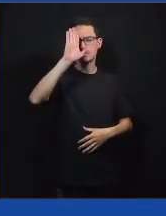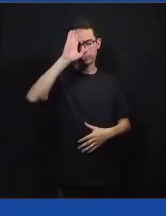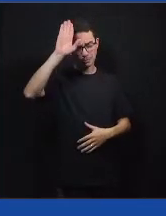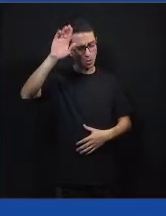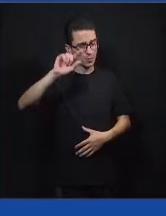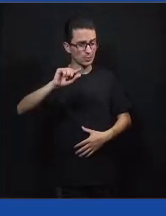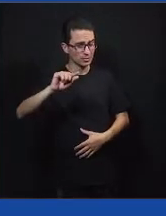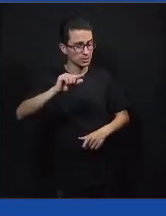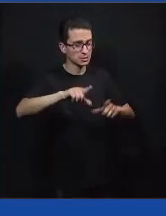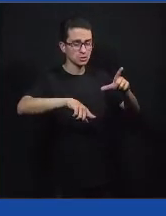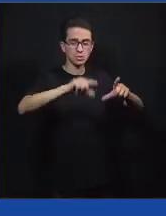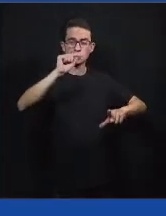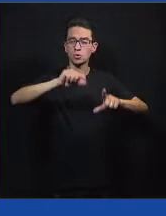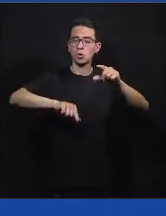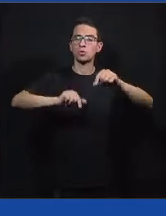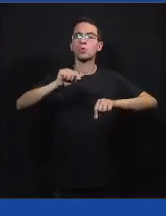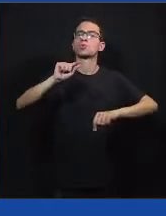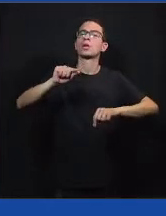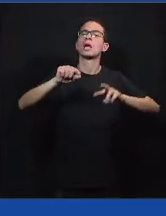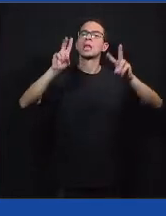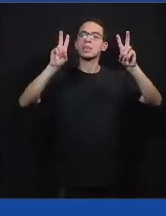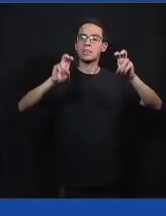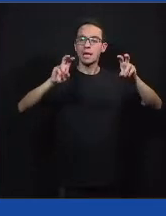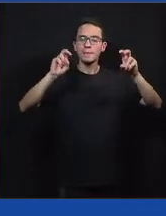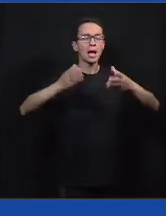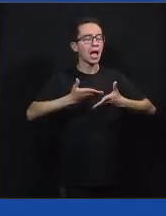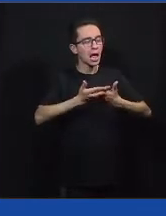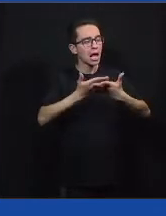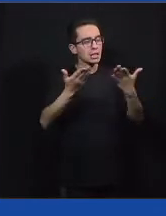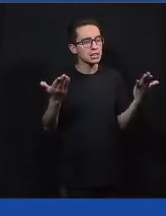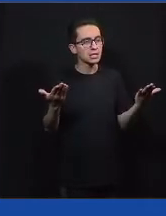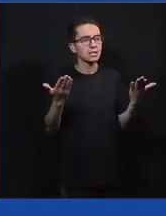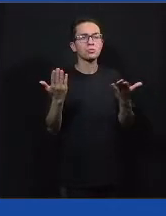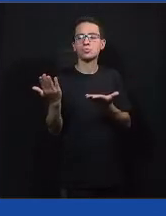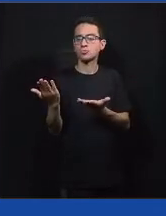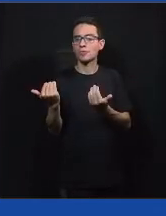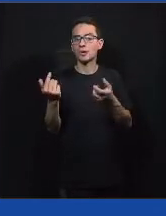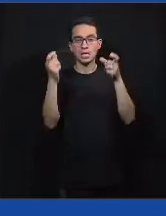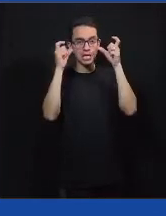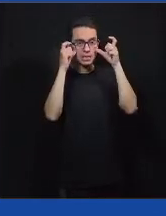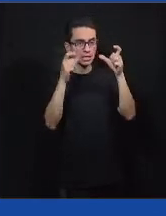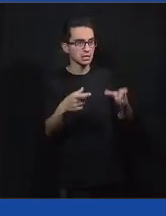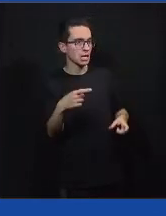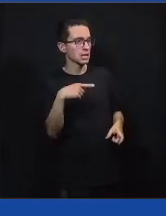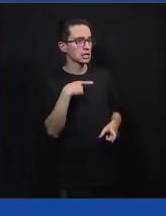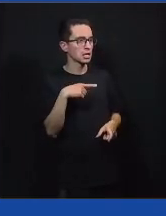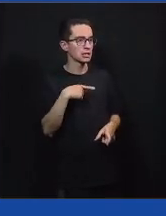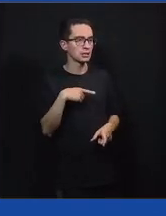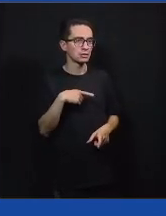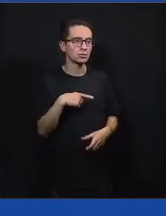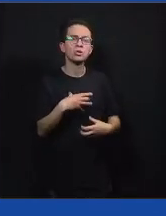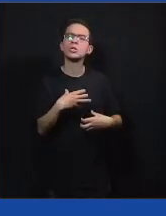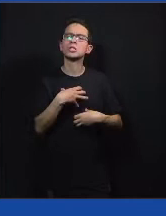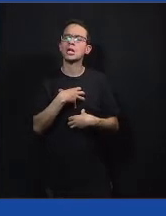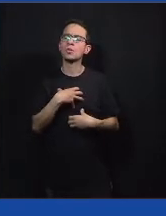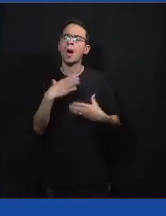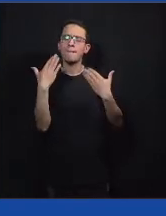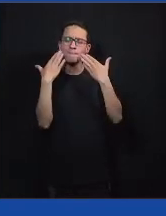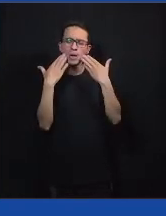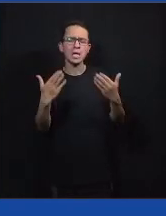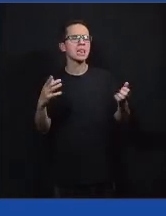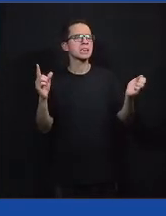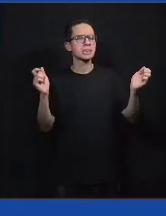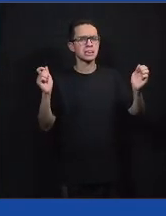é escolher temas que os jovens se interessem e trazer isso de uma forma que a gente possa debater.